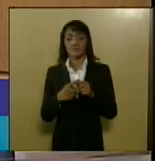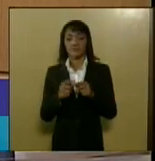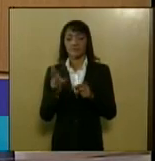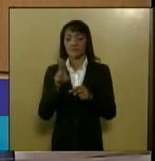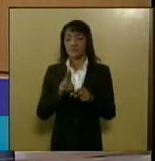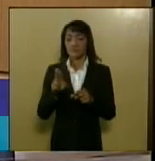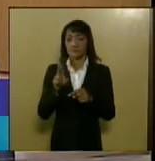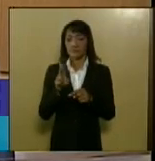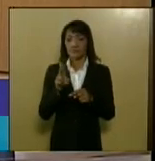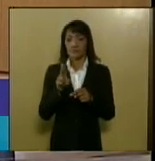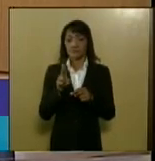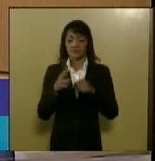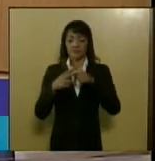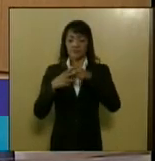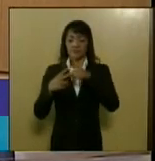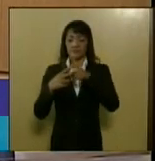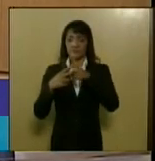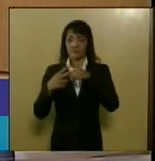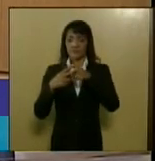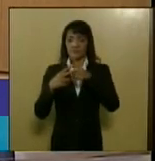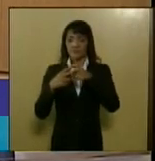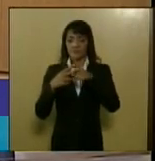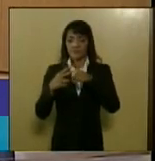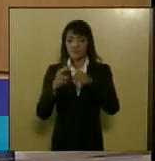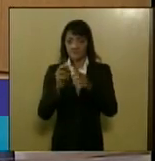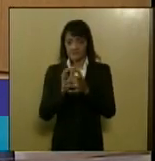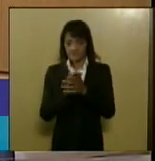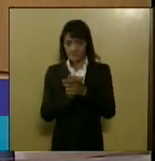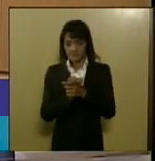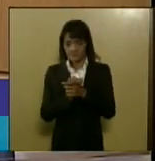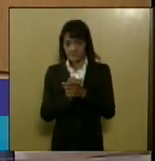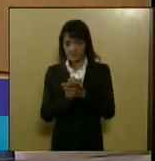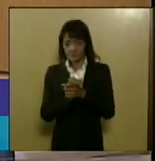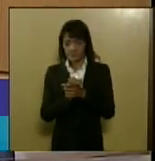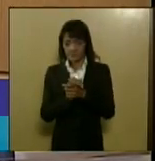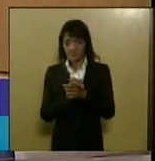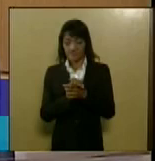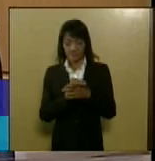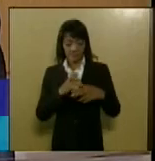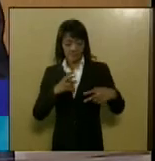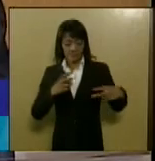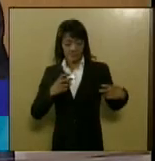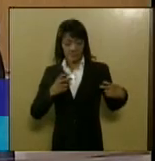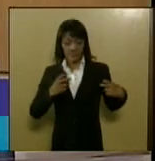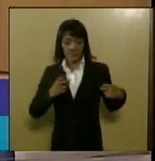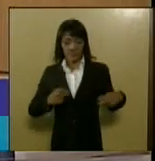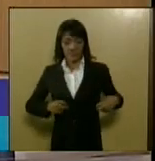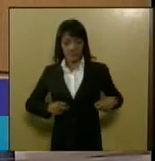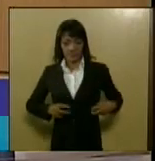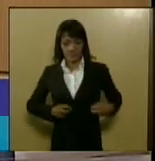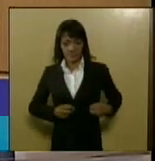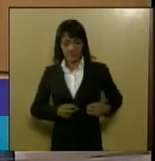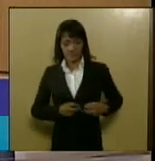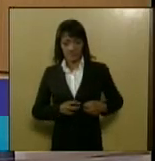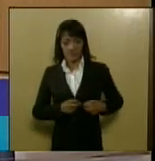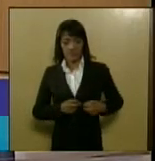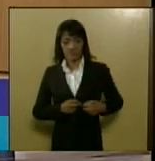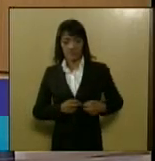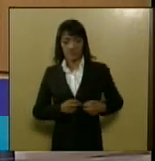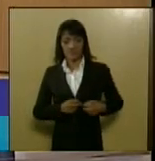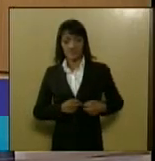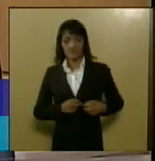do cigarro e o câncer de pulmão em especial ele